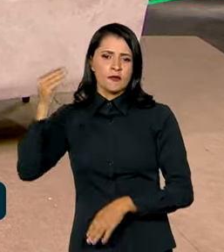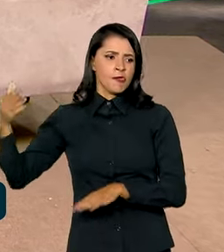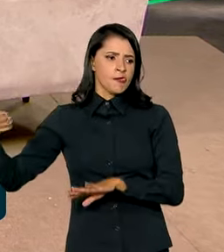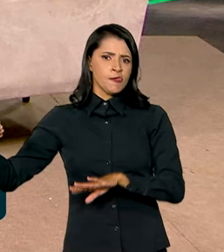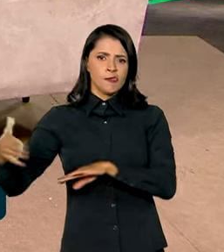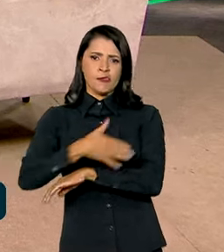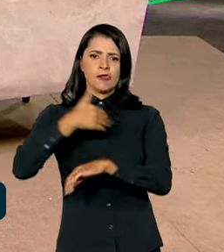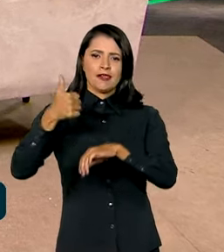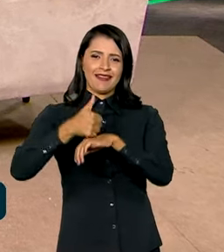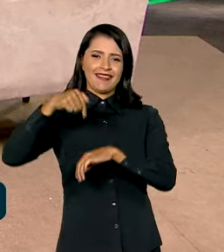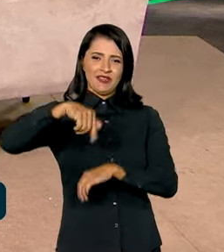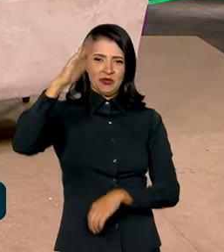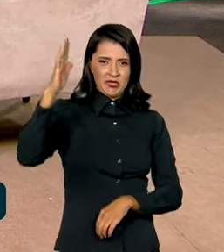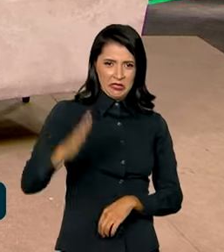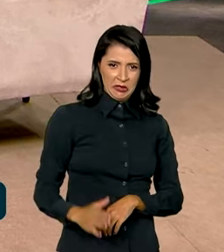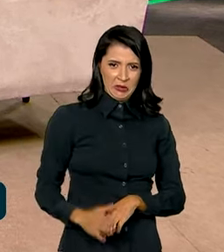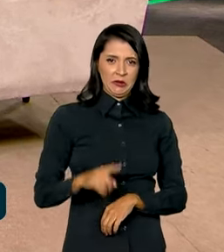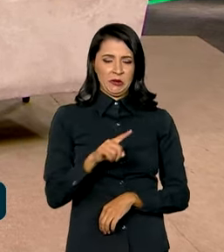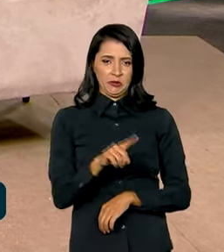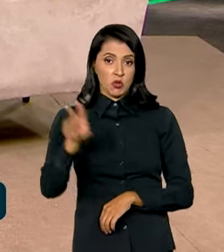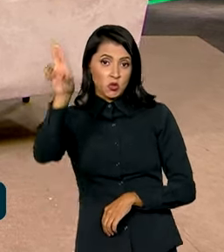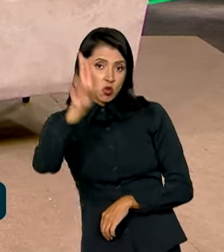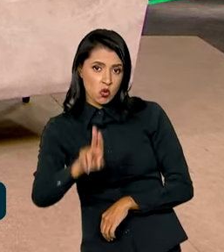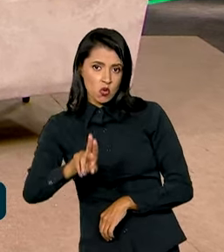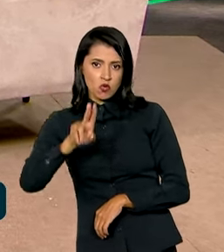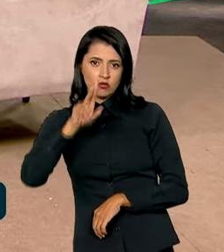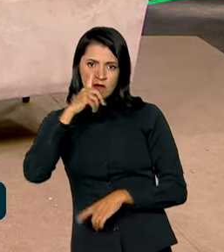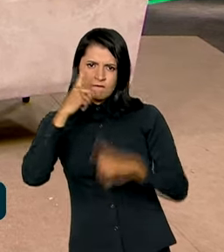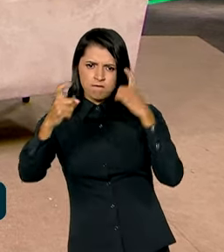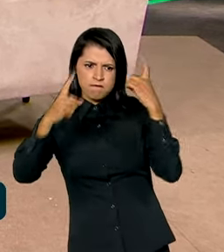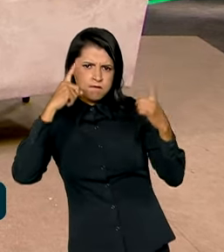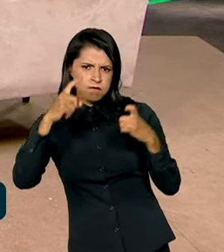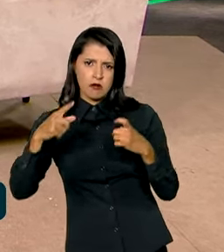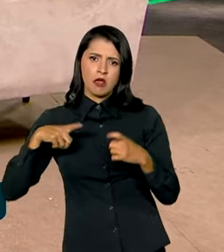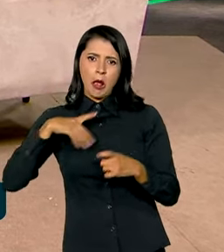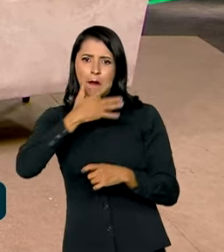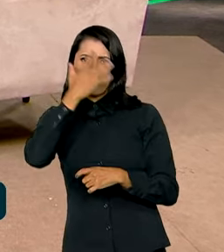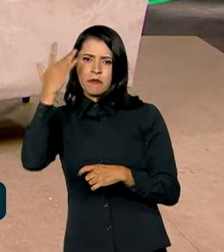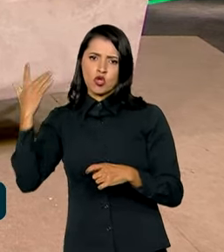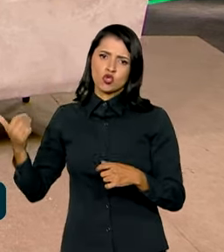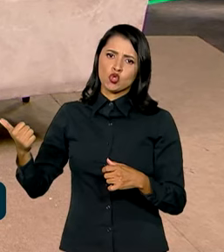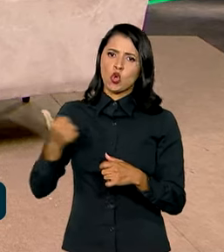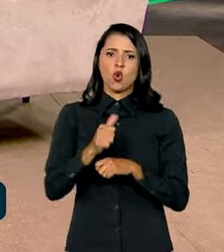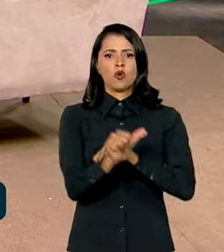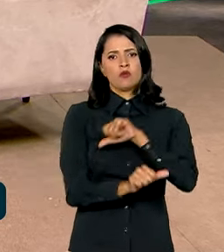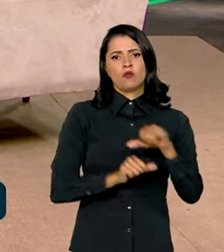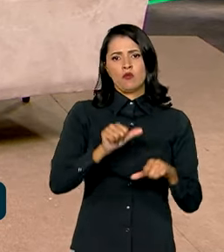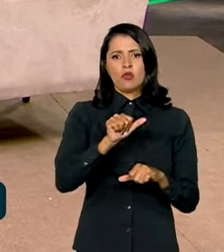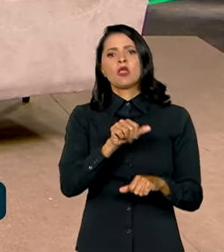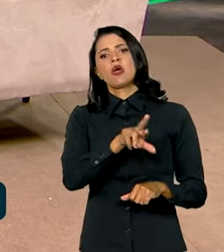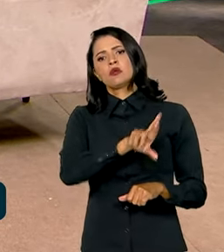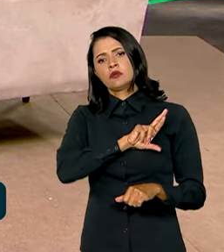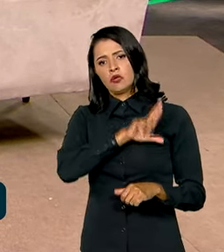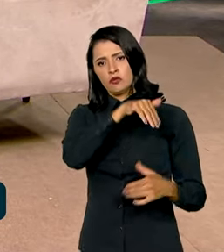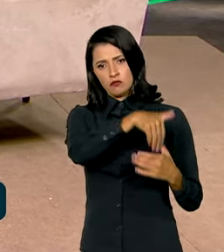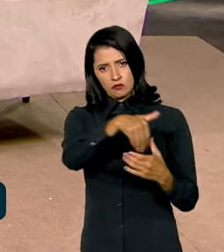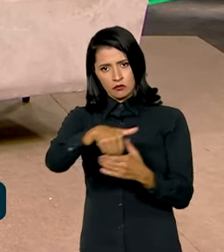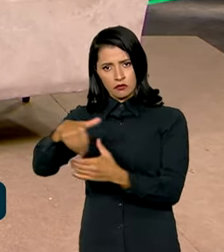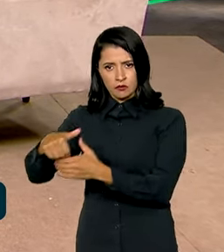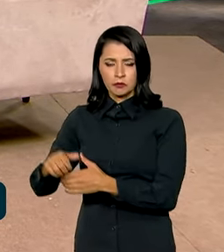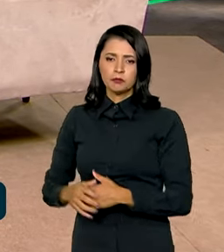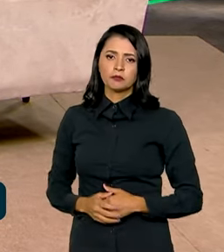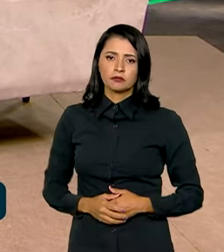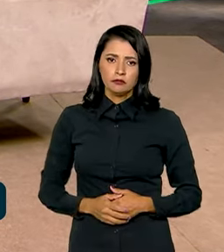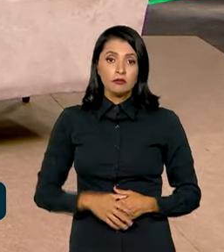no Brasil, de, através do uso da força, alguém subverter o resultado do processo eleitoral.